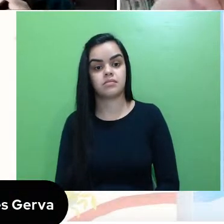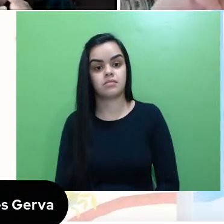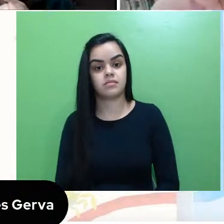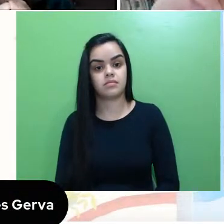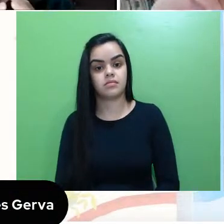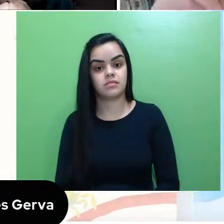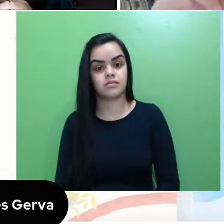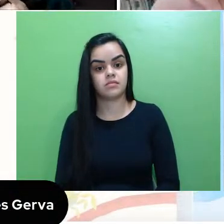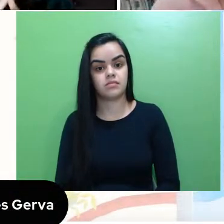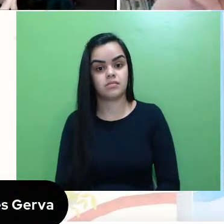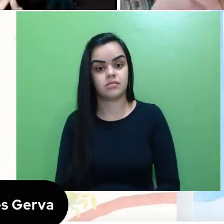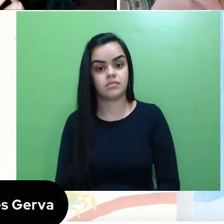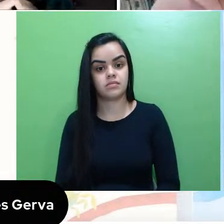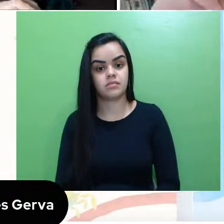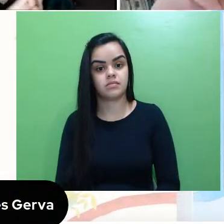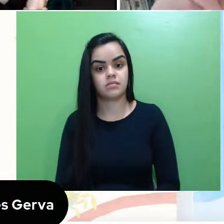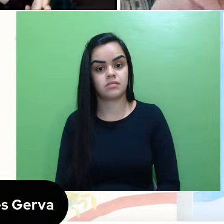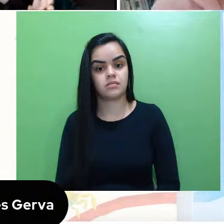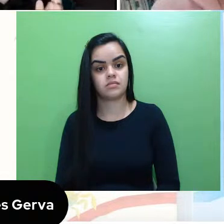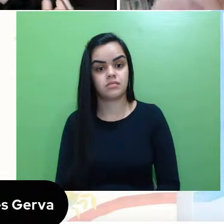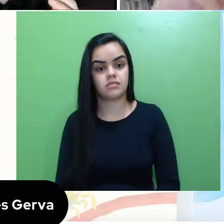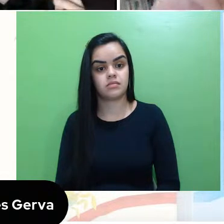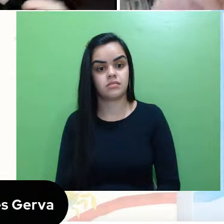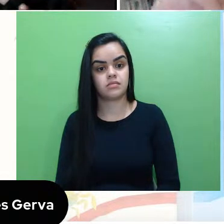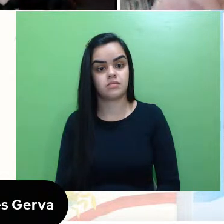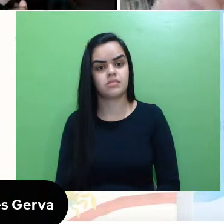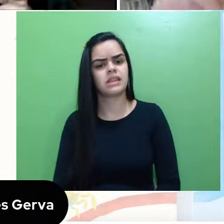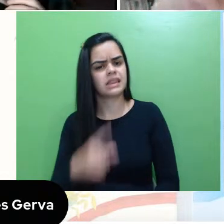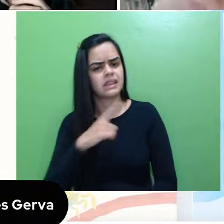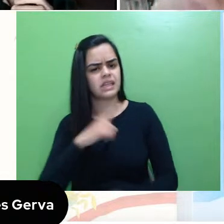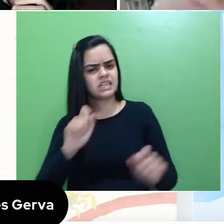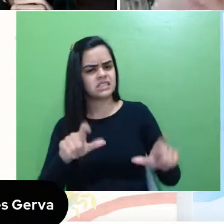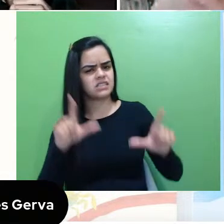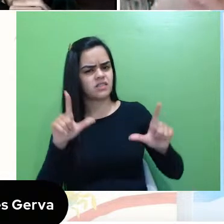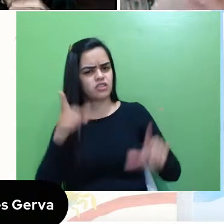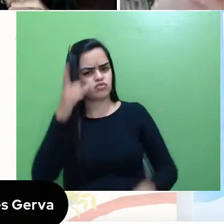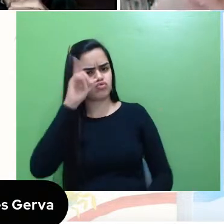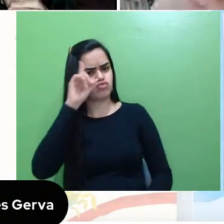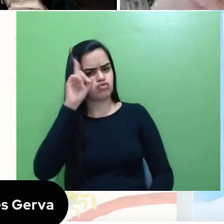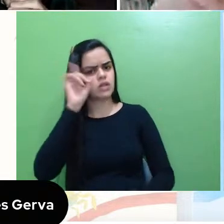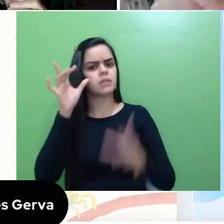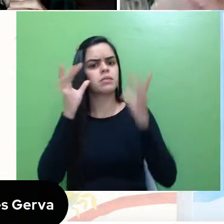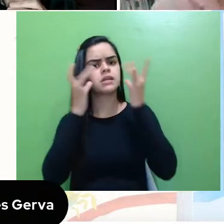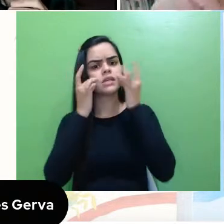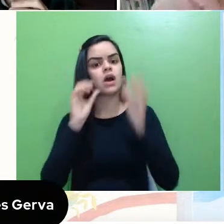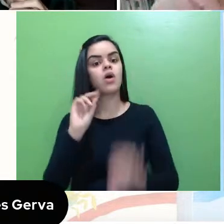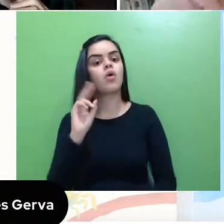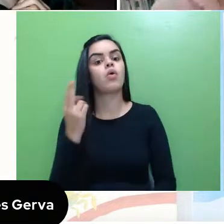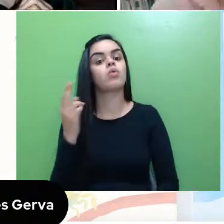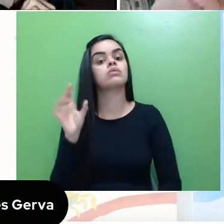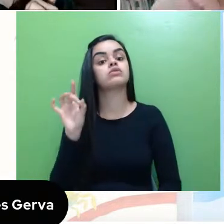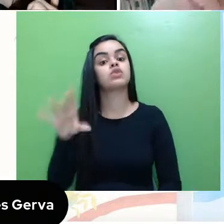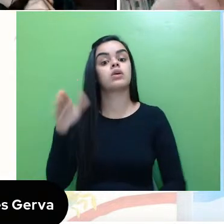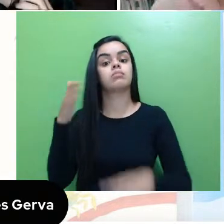Mais uma pergunta. Terá certificado por dia de presença ou somente se participar todos os